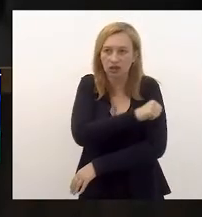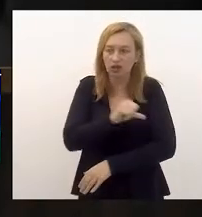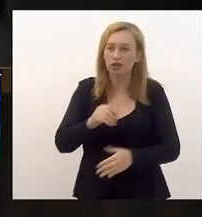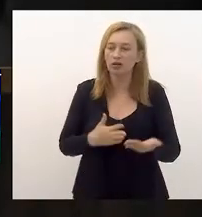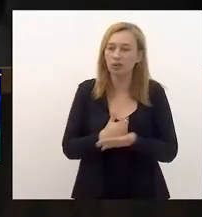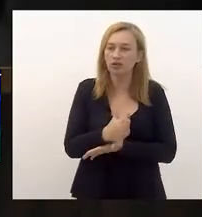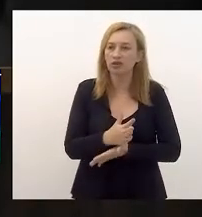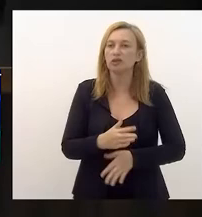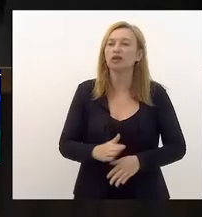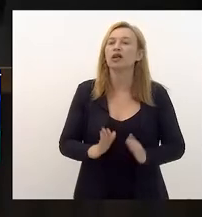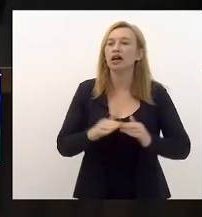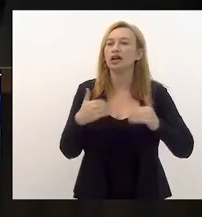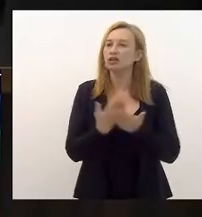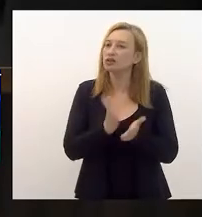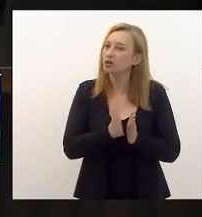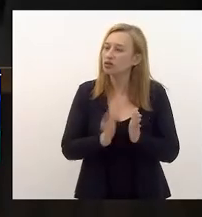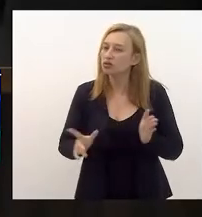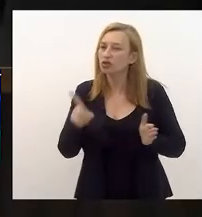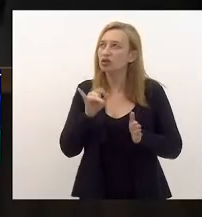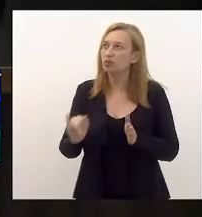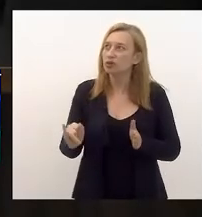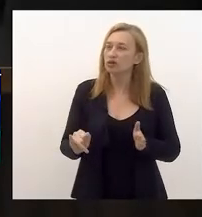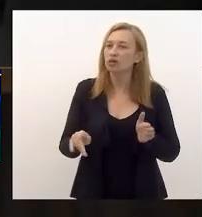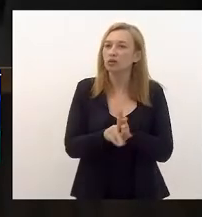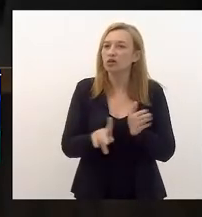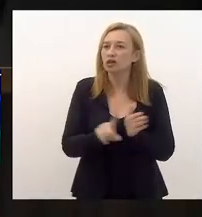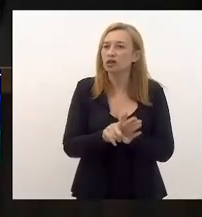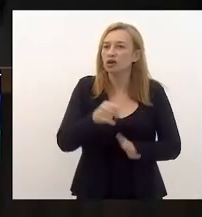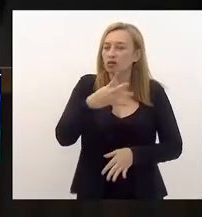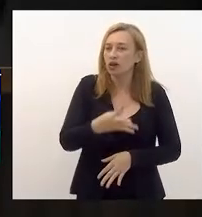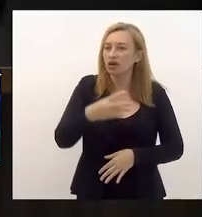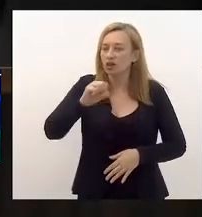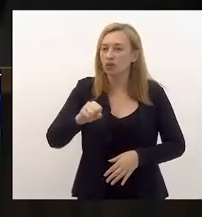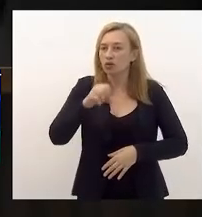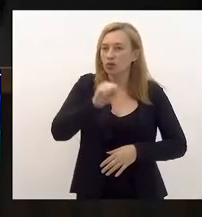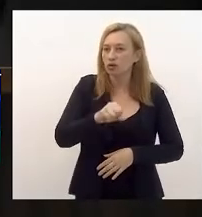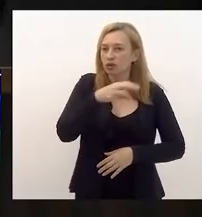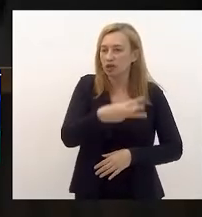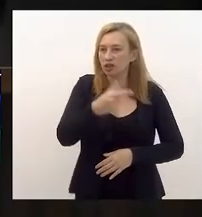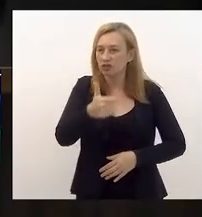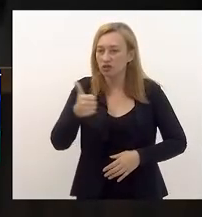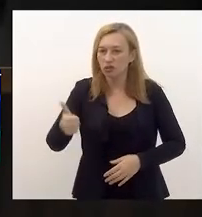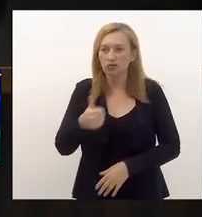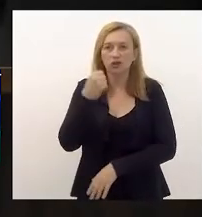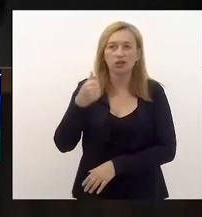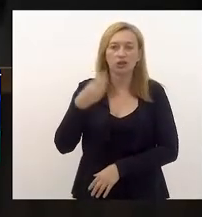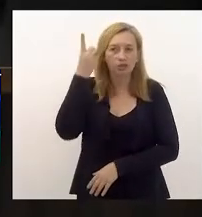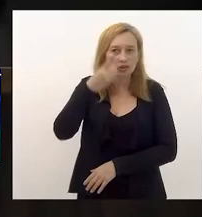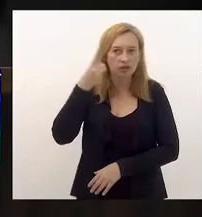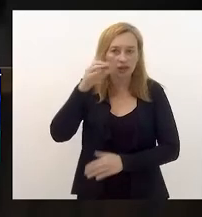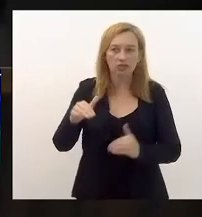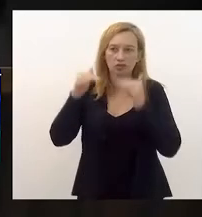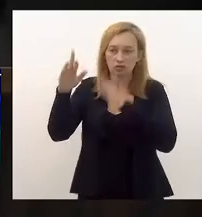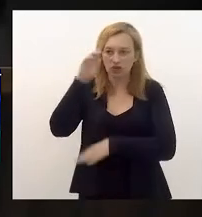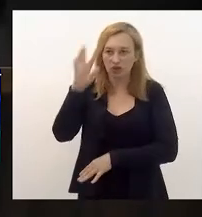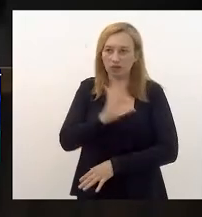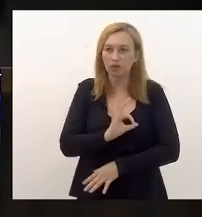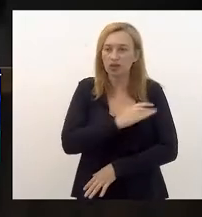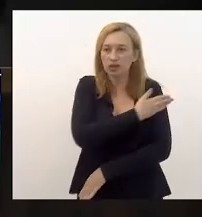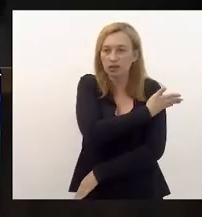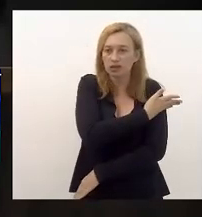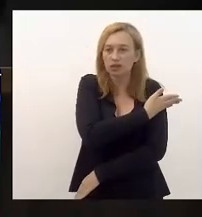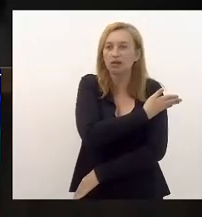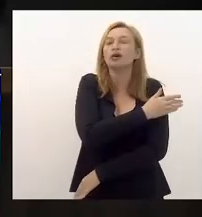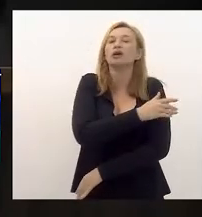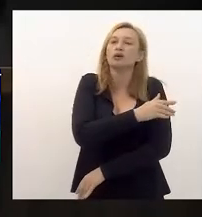aprovados. Requer a inclusão na ordem do dia do projeto de lei número 4883 de 21. deputado, subtenente Bernardo, senhores que aprovam, eles